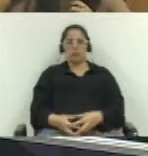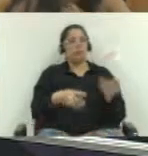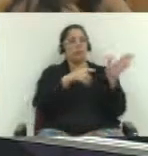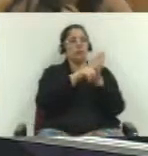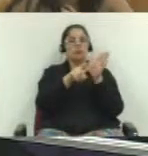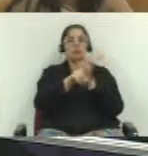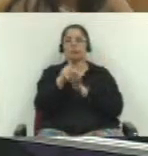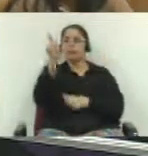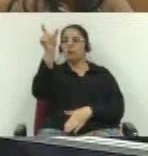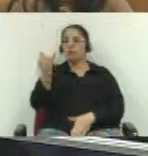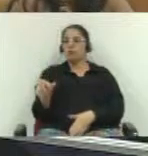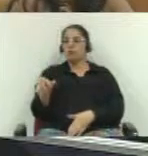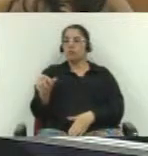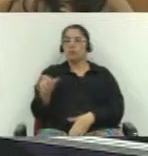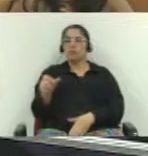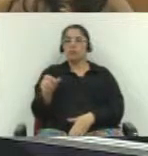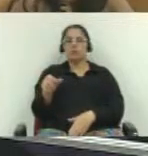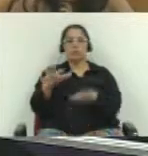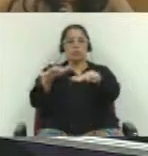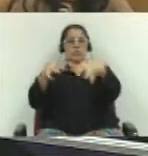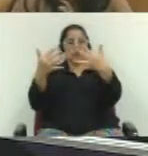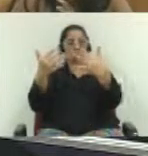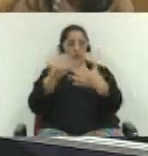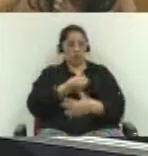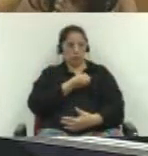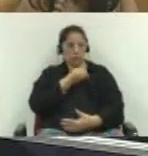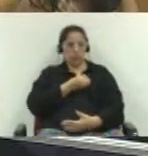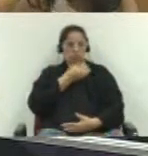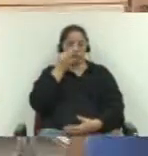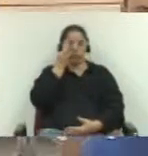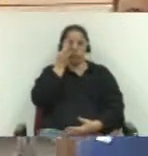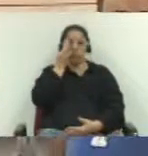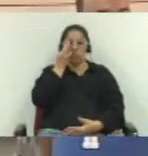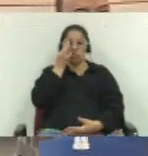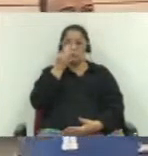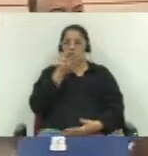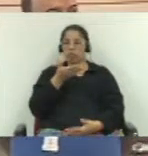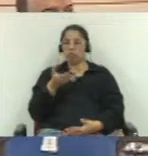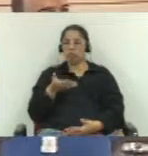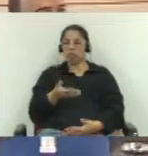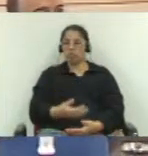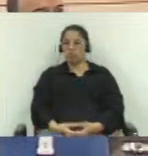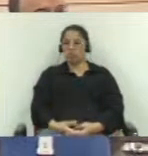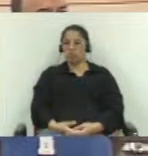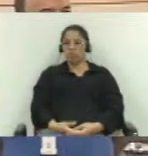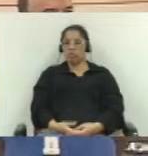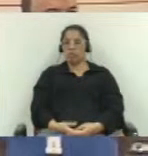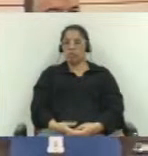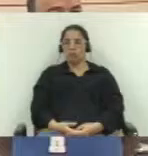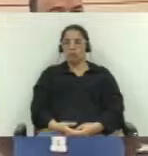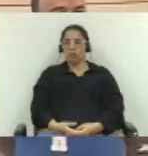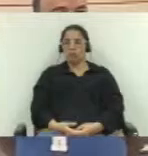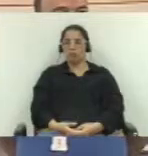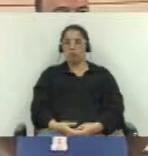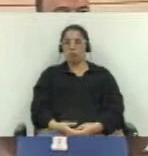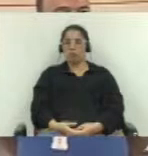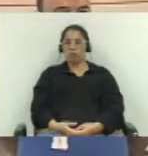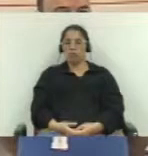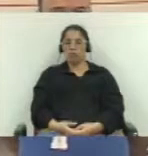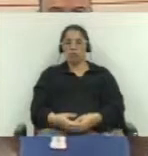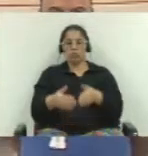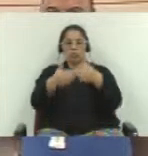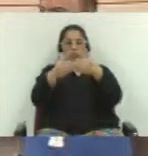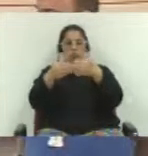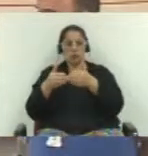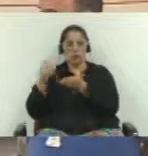O senhor Vinícius José Ferreira se encontra no auditório.